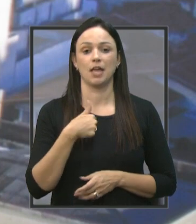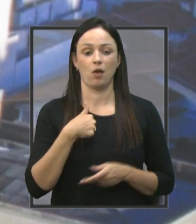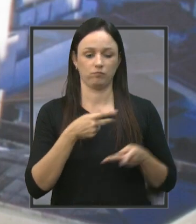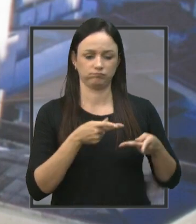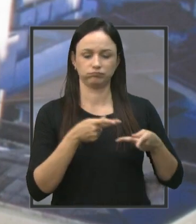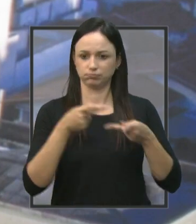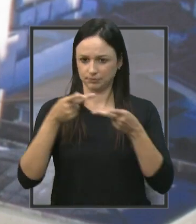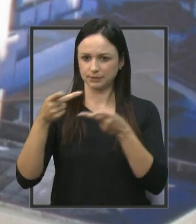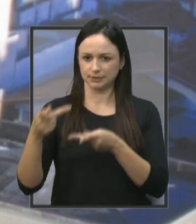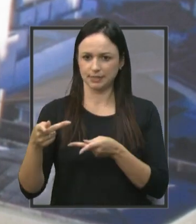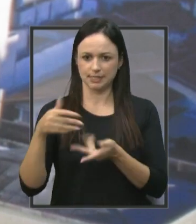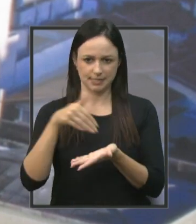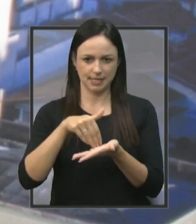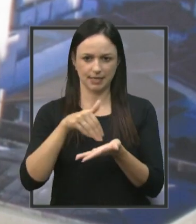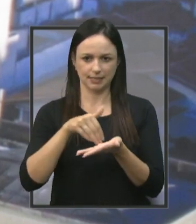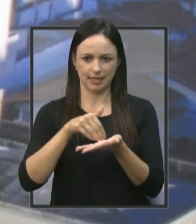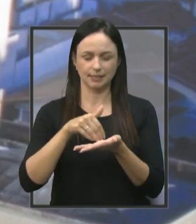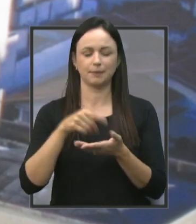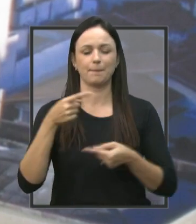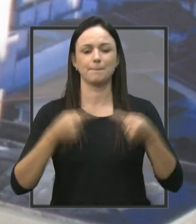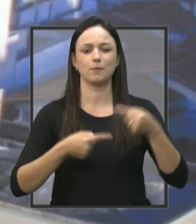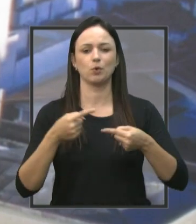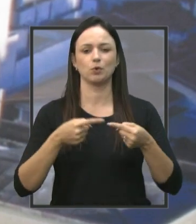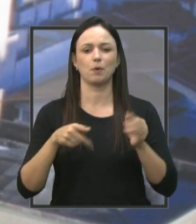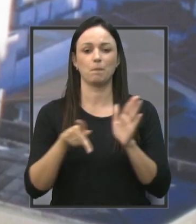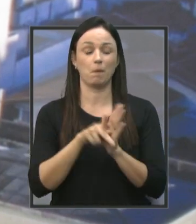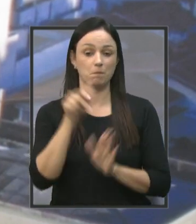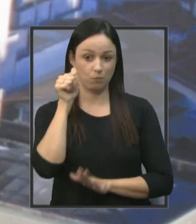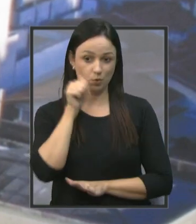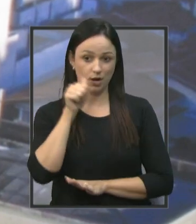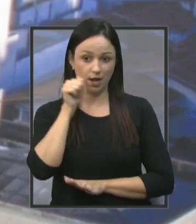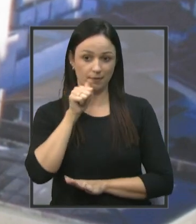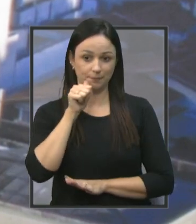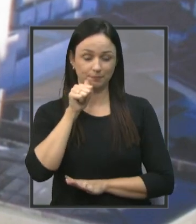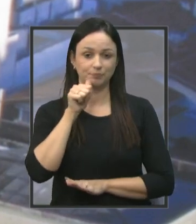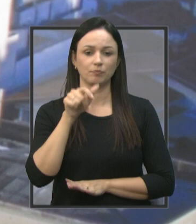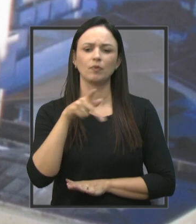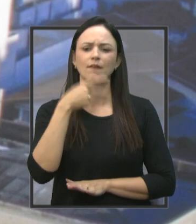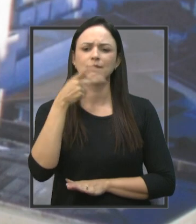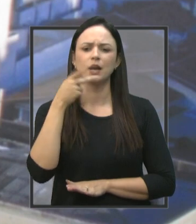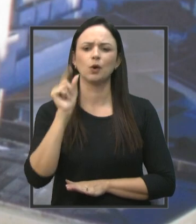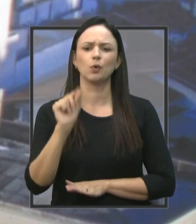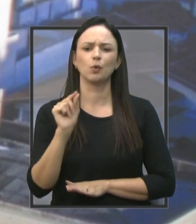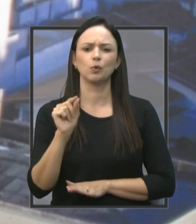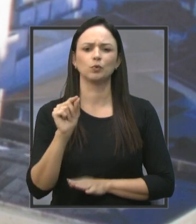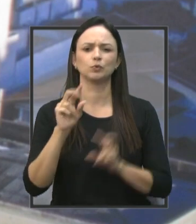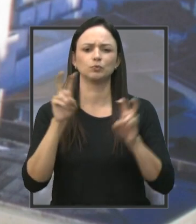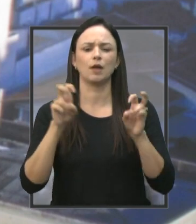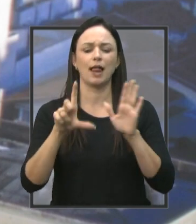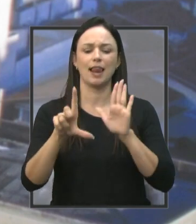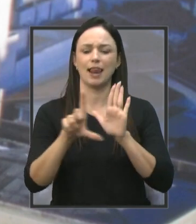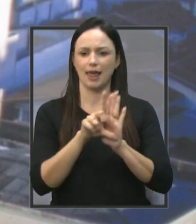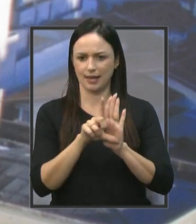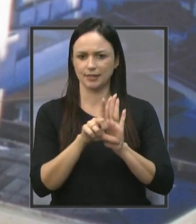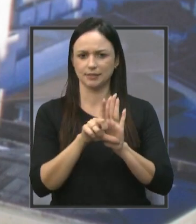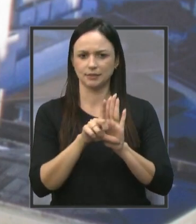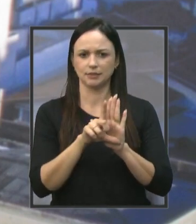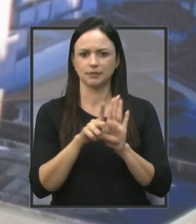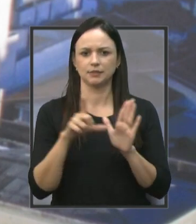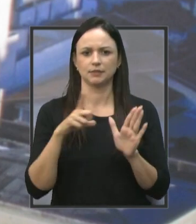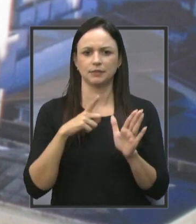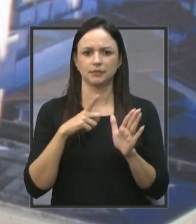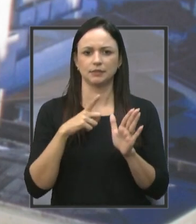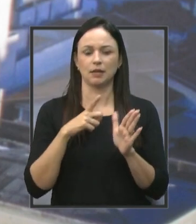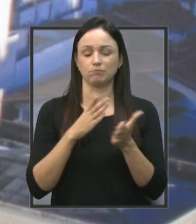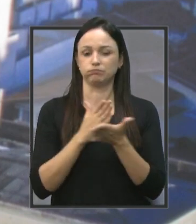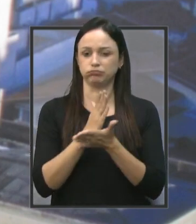na Secretaria de Políticas Públicas para as Mulheres, falando a respeito de uma lei que está em vigor,